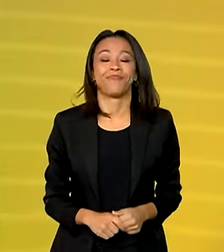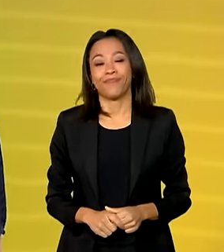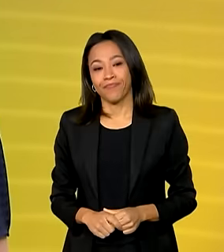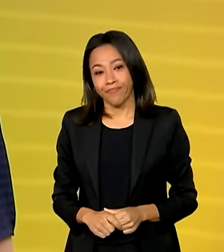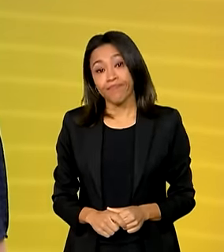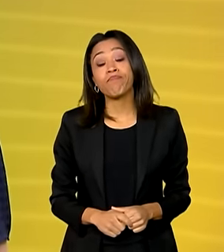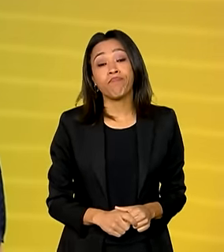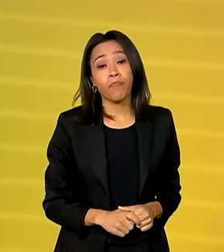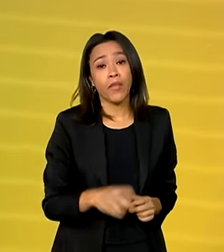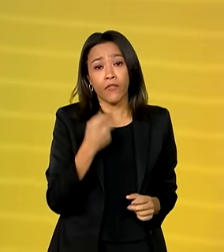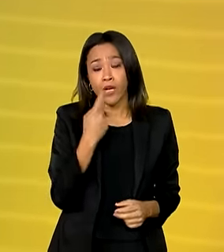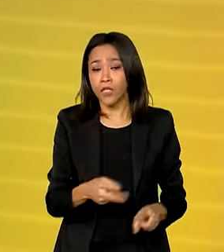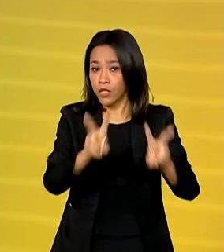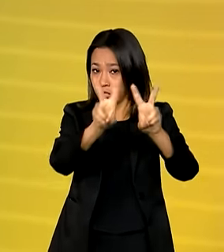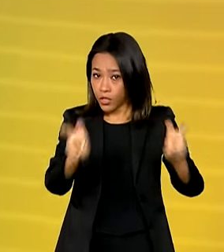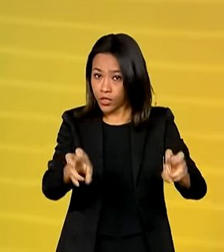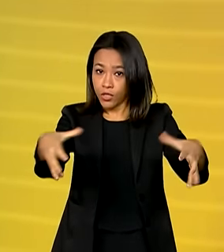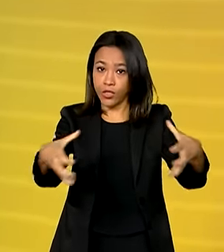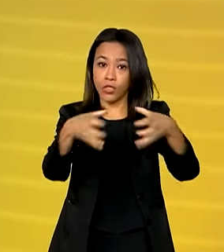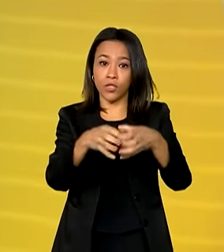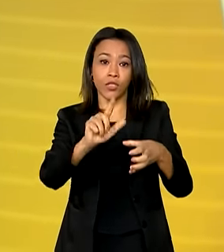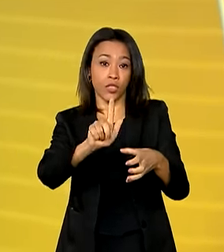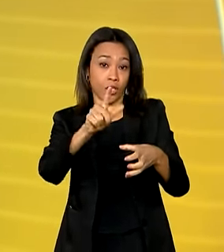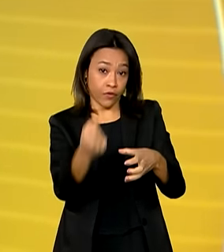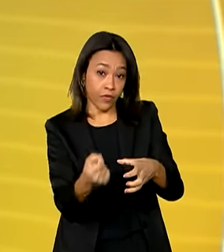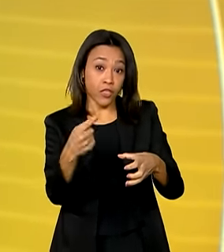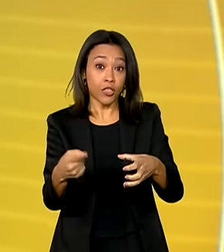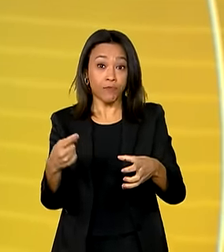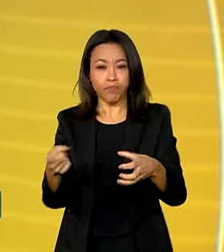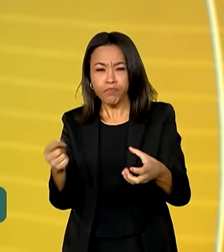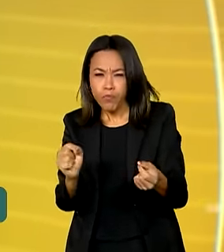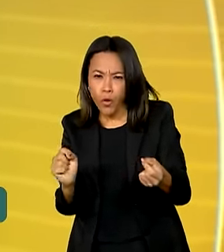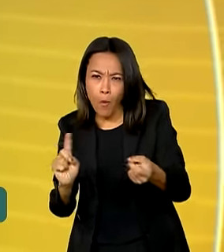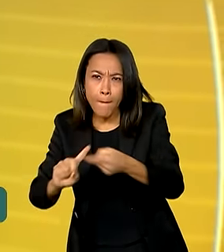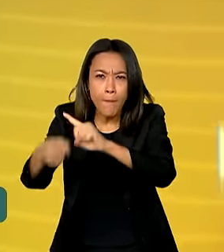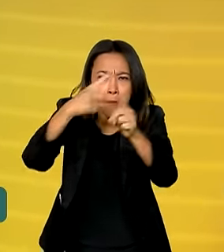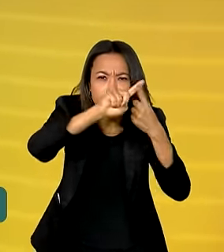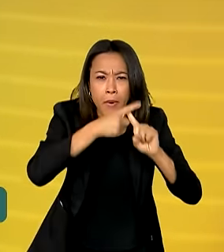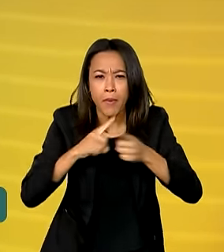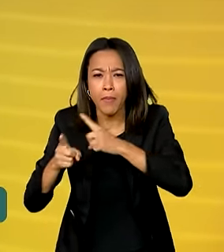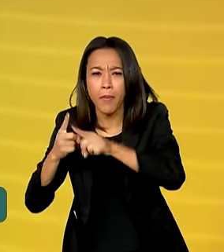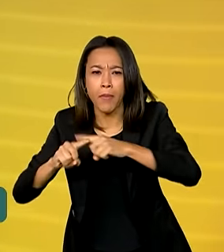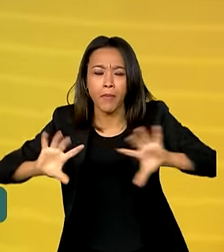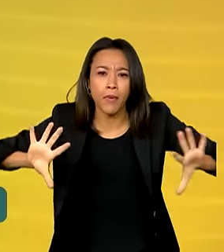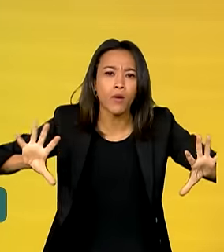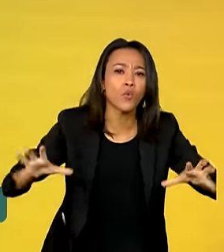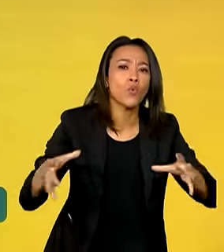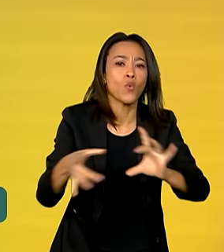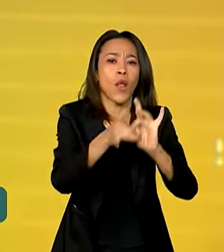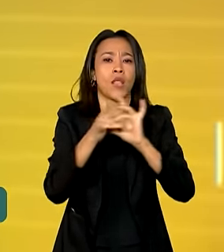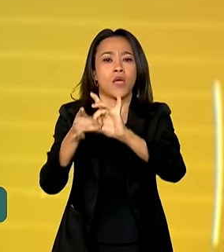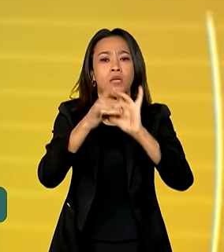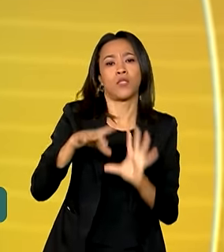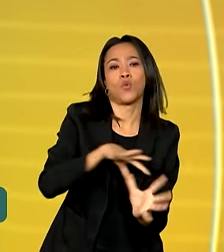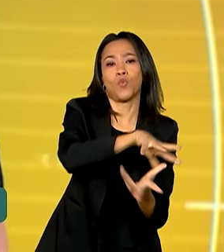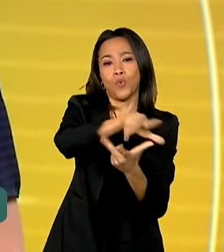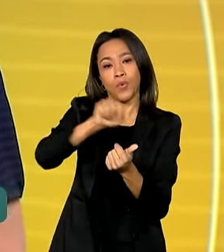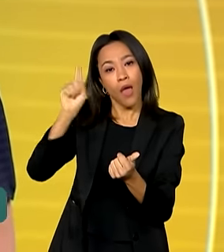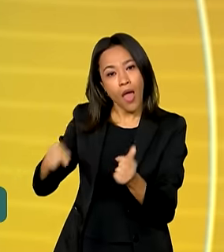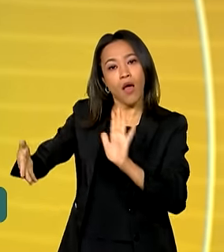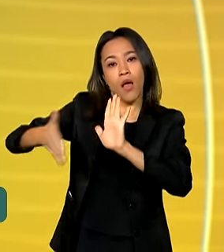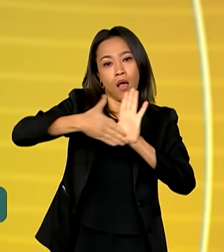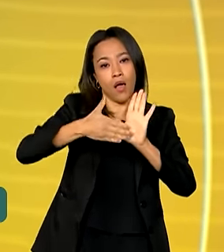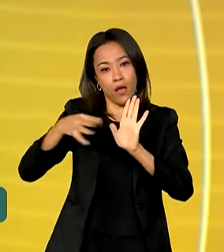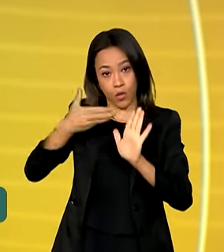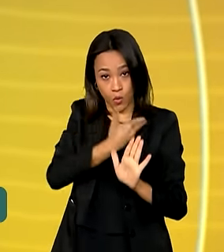E ainda falando em G20, a construção de uma aliança global é uma iniciativa do governo brasileiro na presidência do bloco.